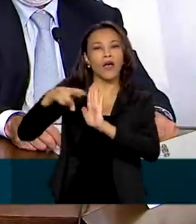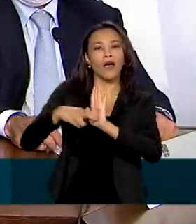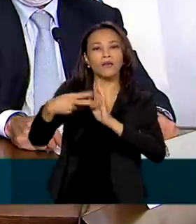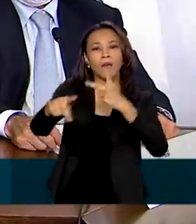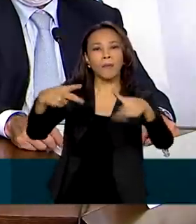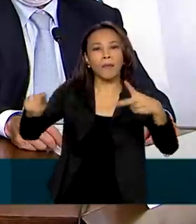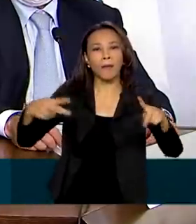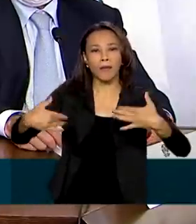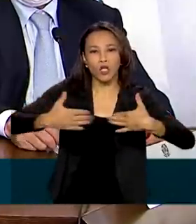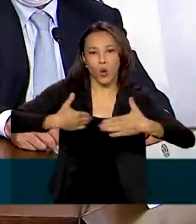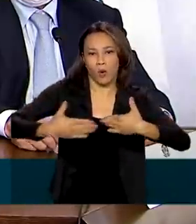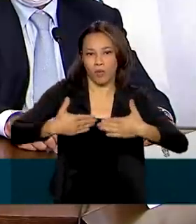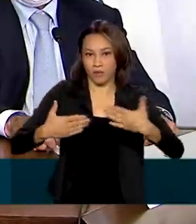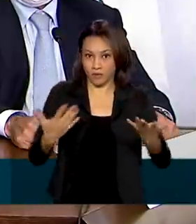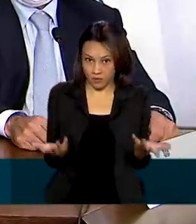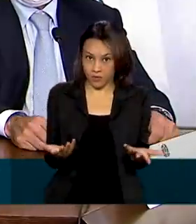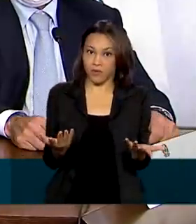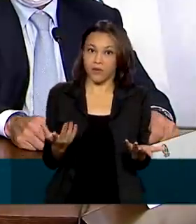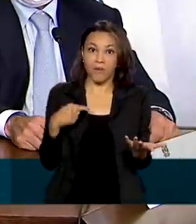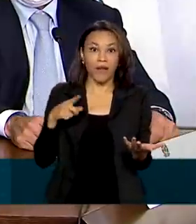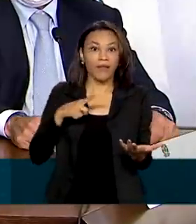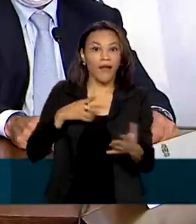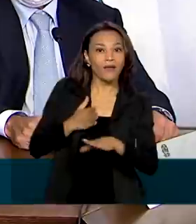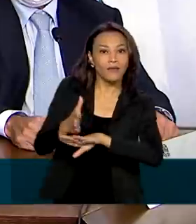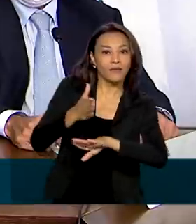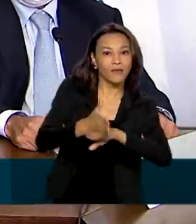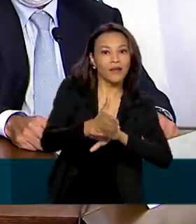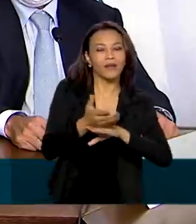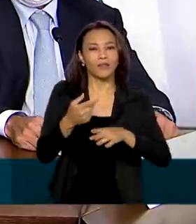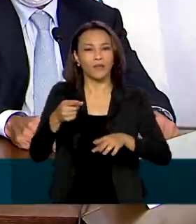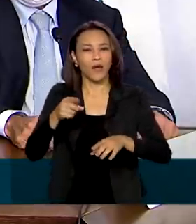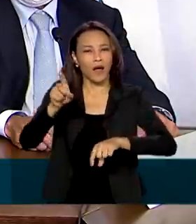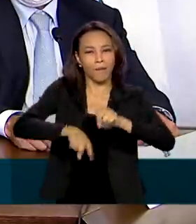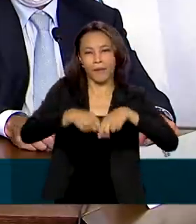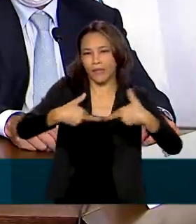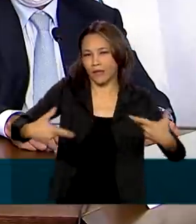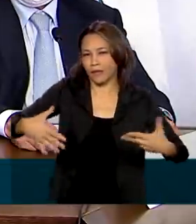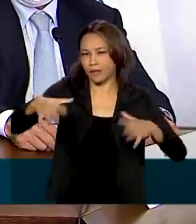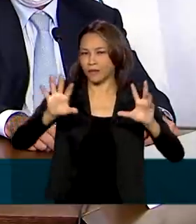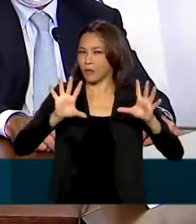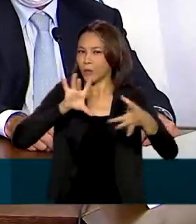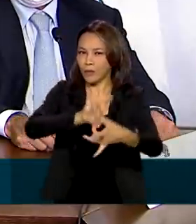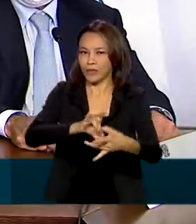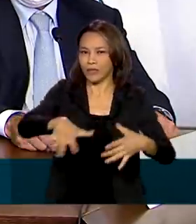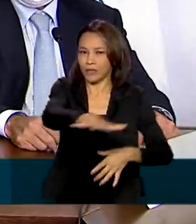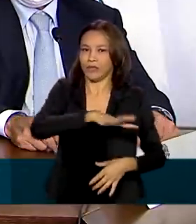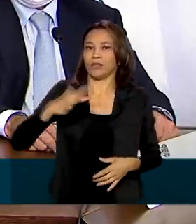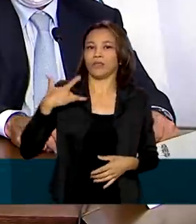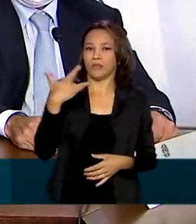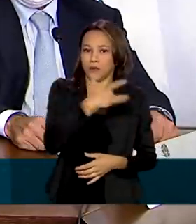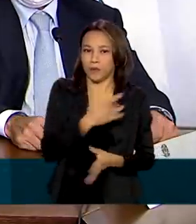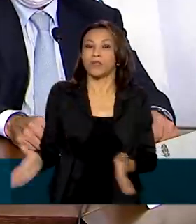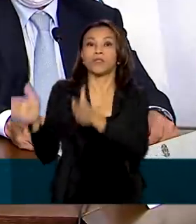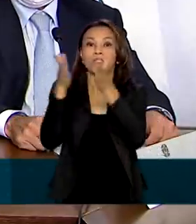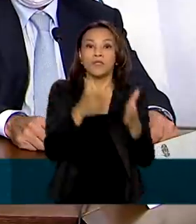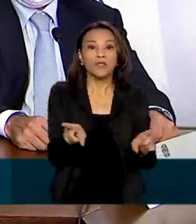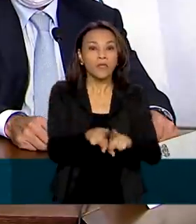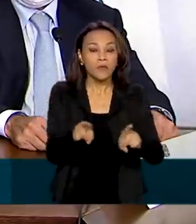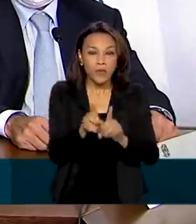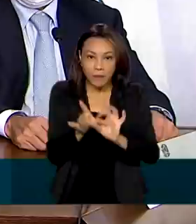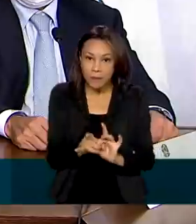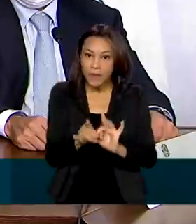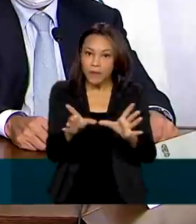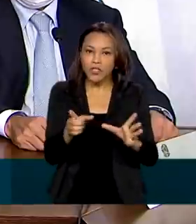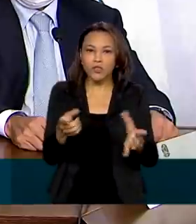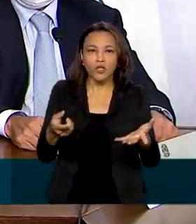necessárias para ampliar o acesso a insumos médicos. Além disso, autorizamos a transferência de